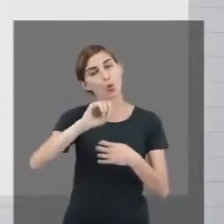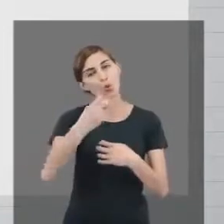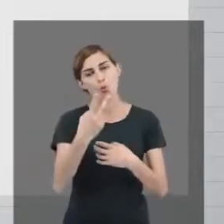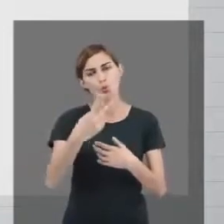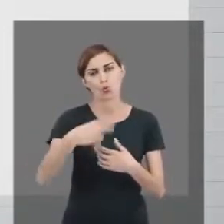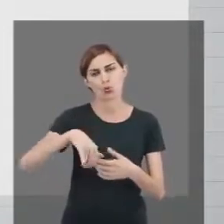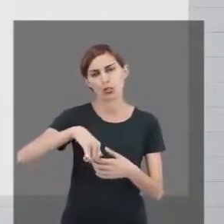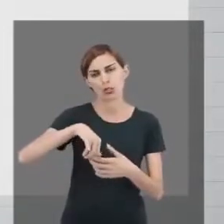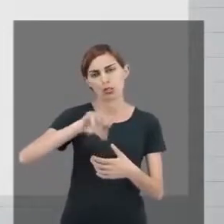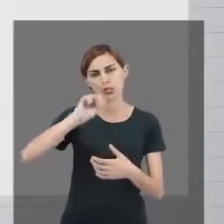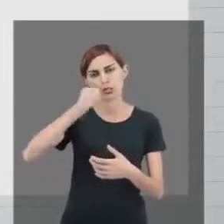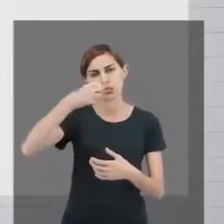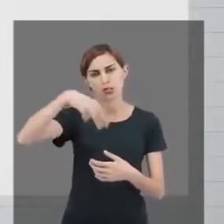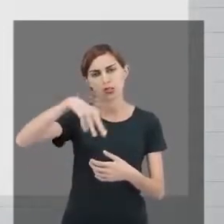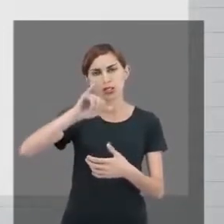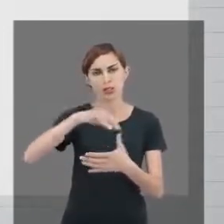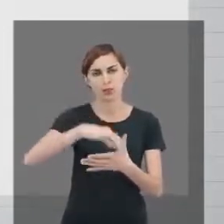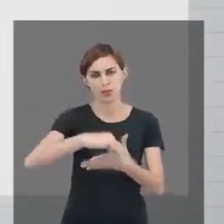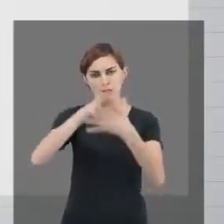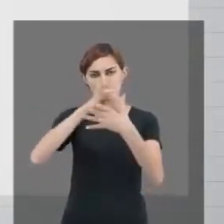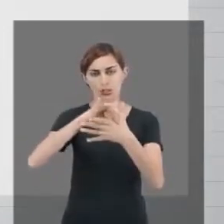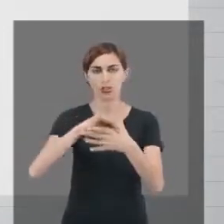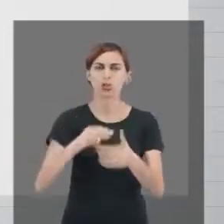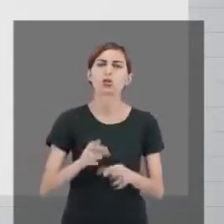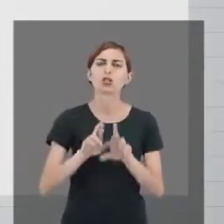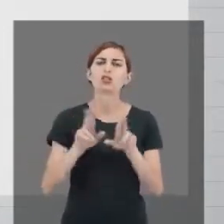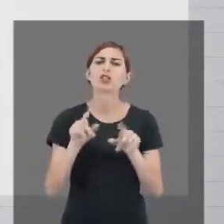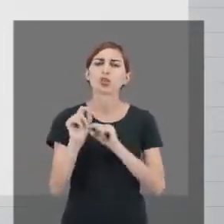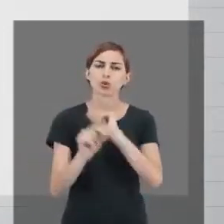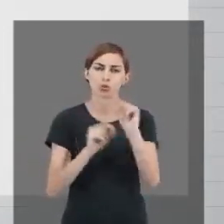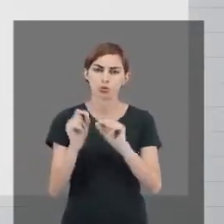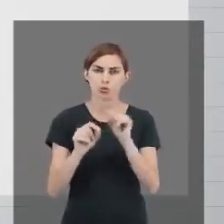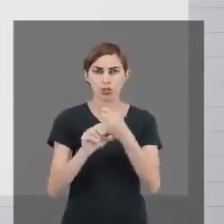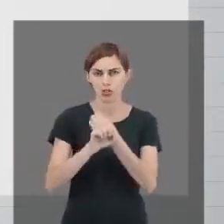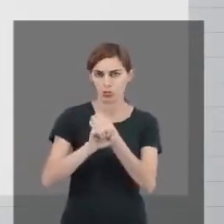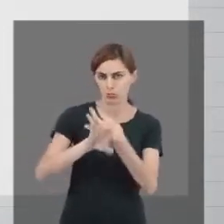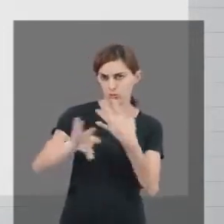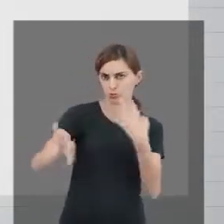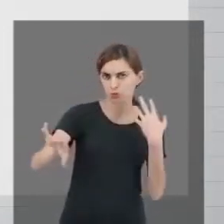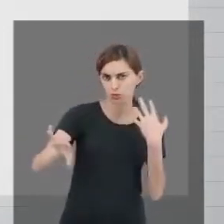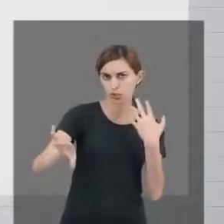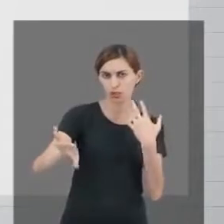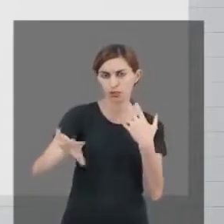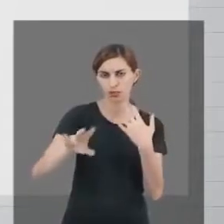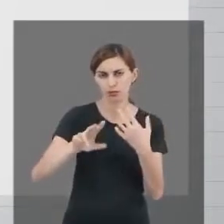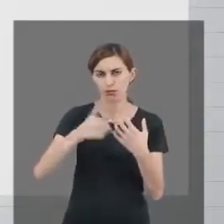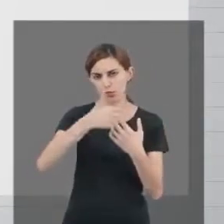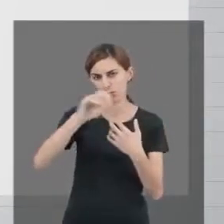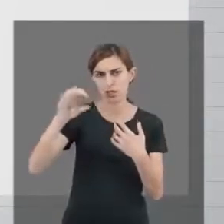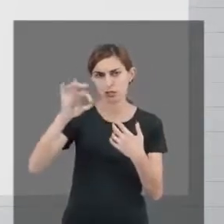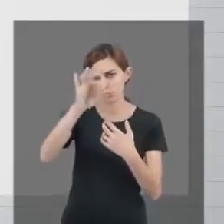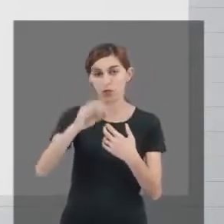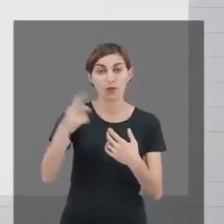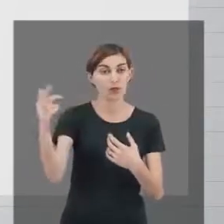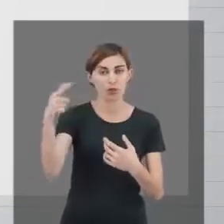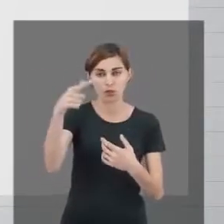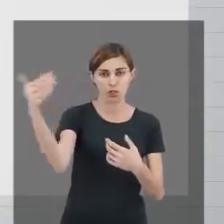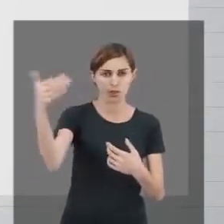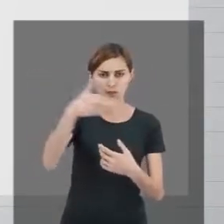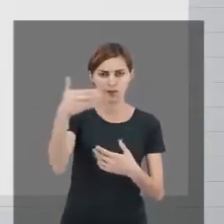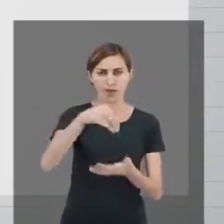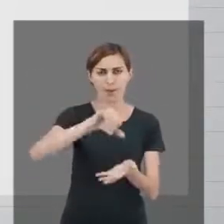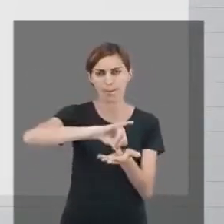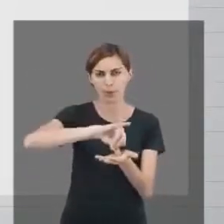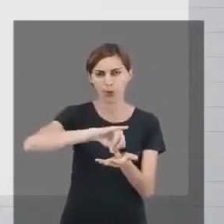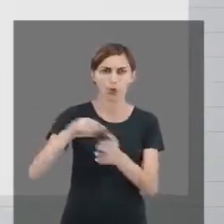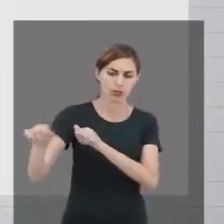Qual a diferença de um para o outro? O EAD, ou seja, totalmente à distância, você não precisa frequentar